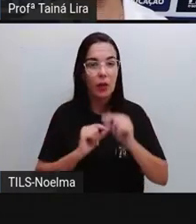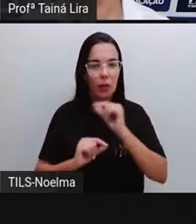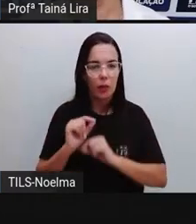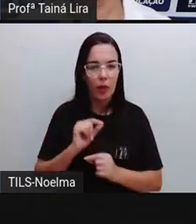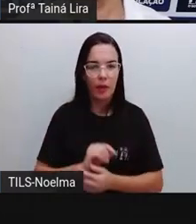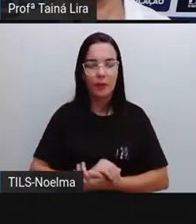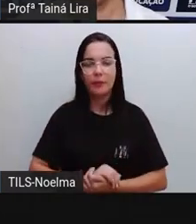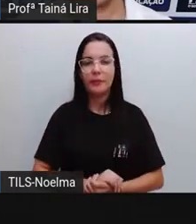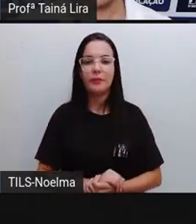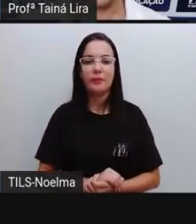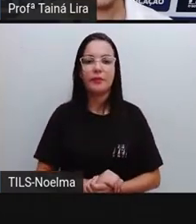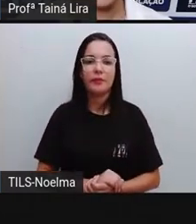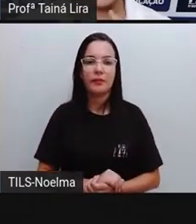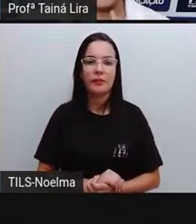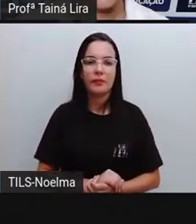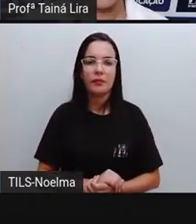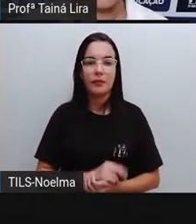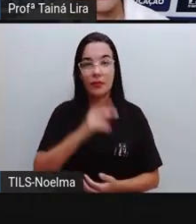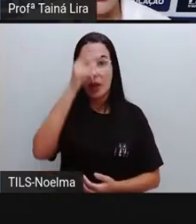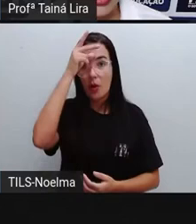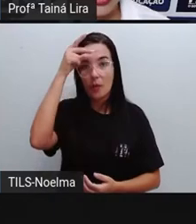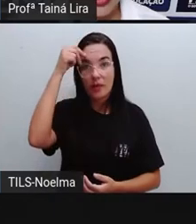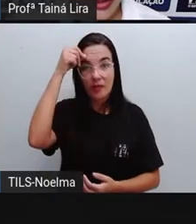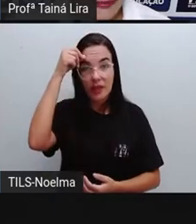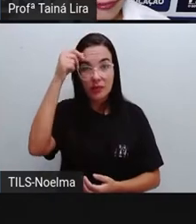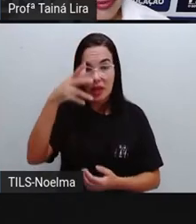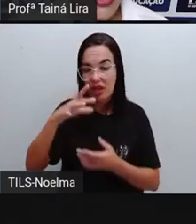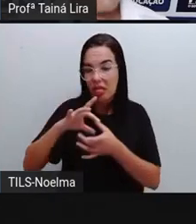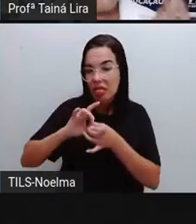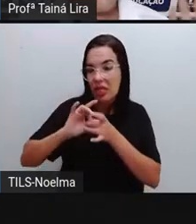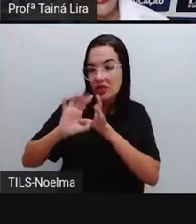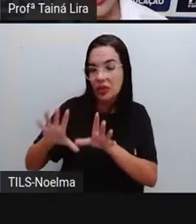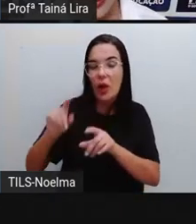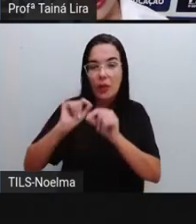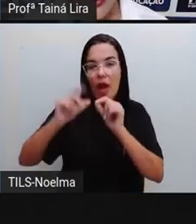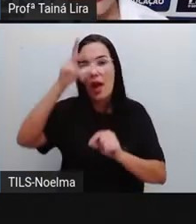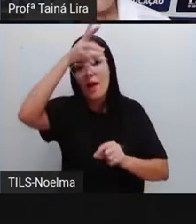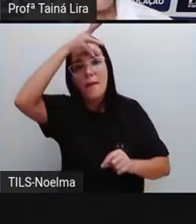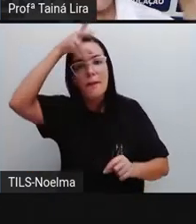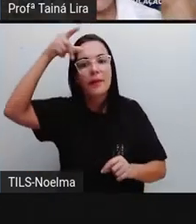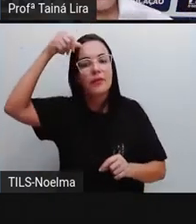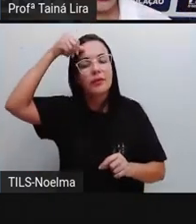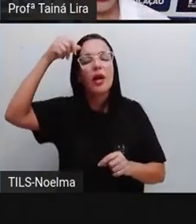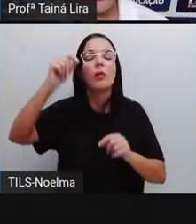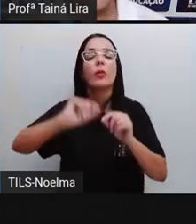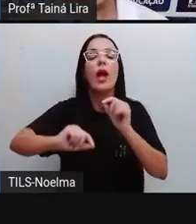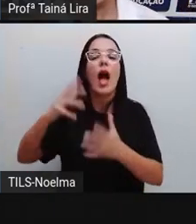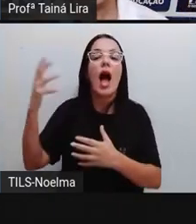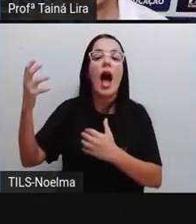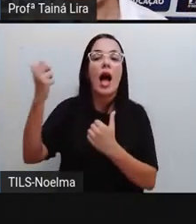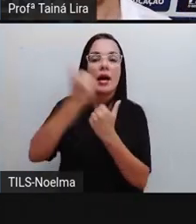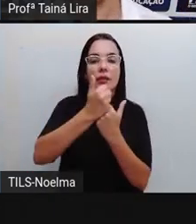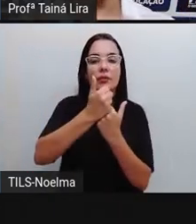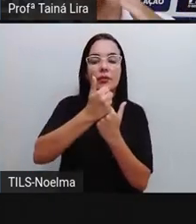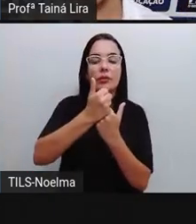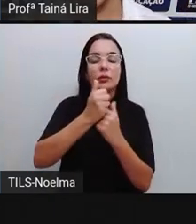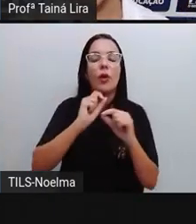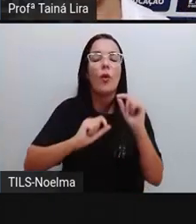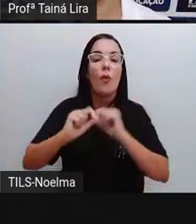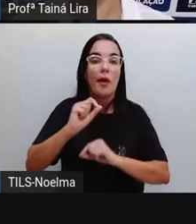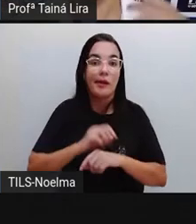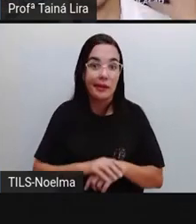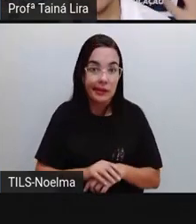aqui, que o prefeito tem que realmente deixar a prefeitura. E aí, quem assume, quem fica